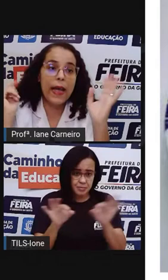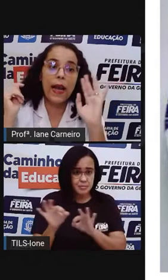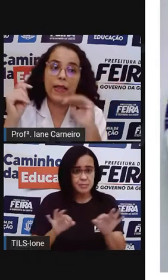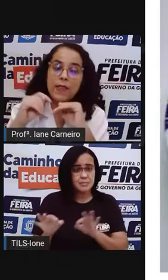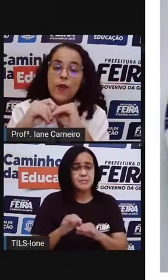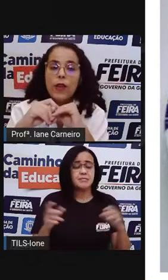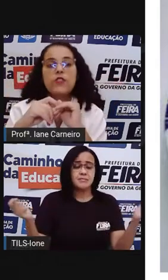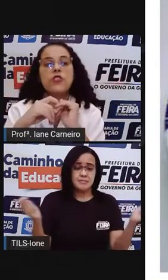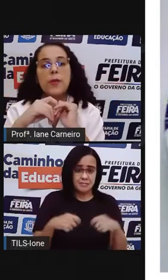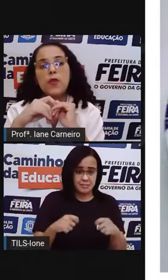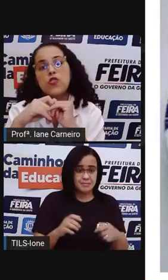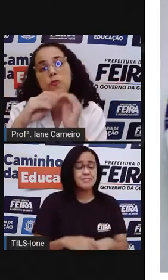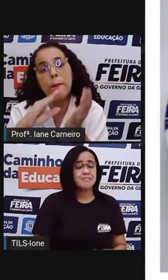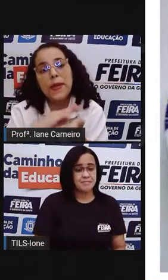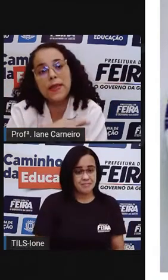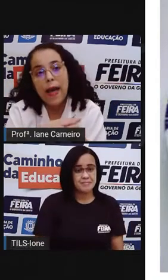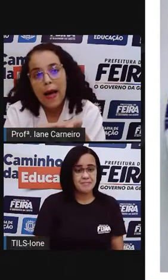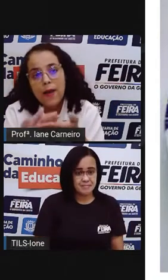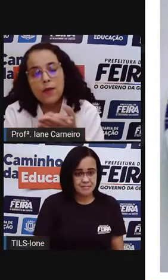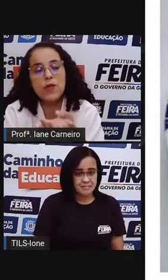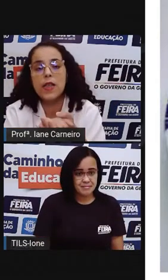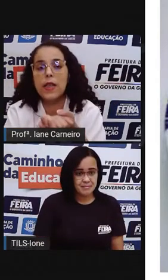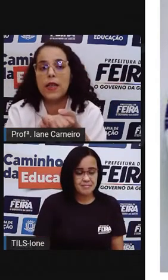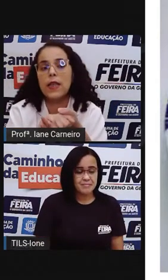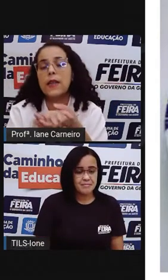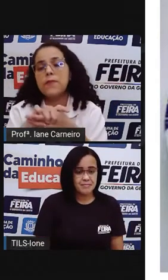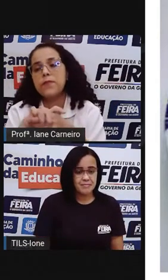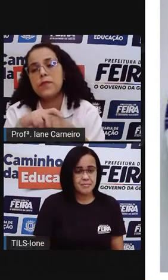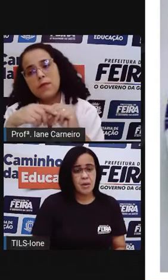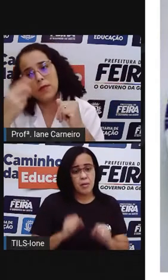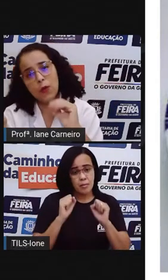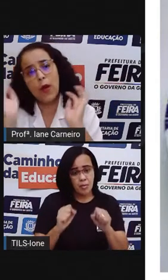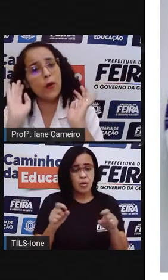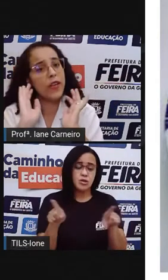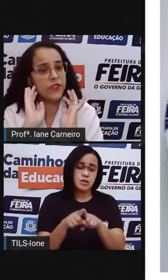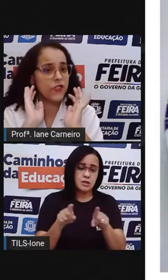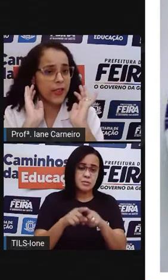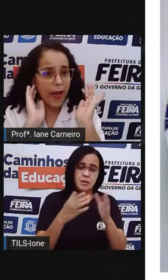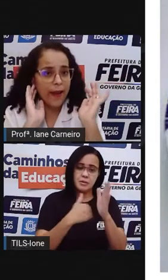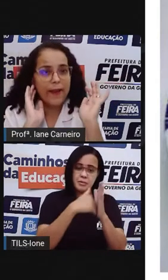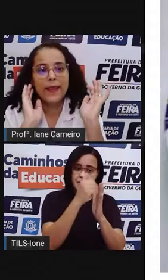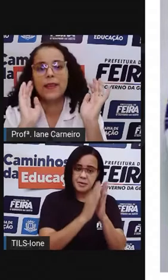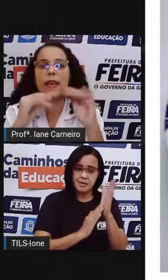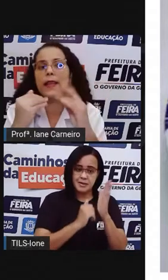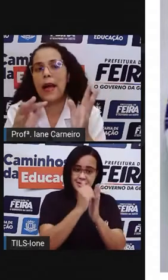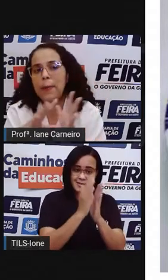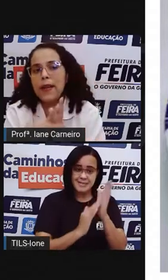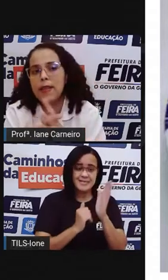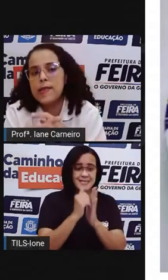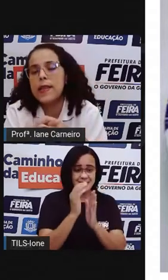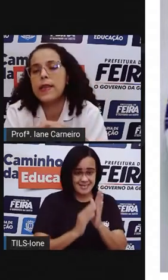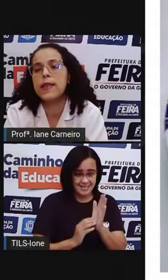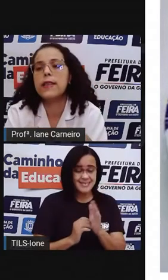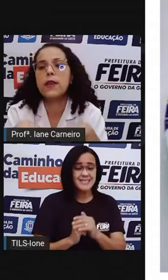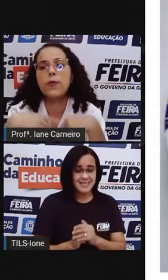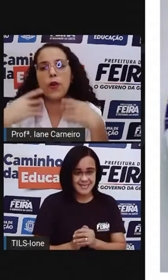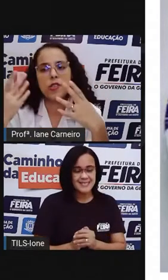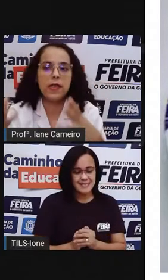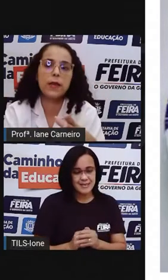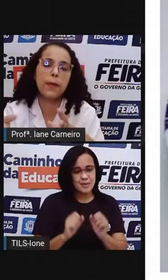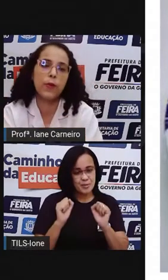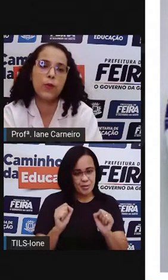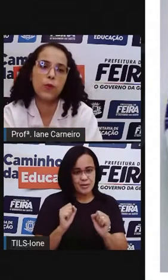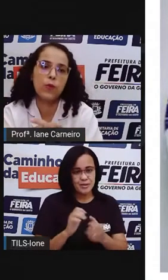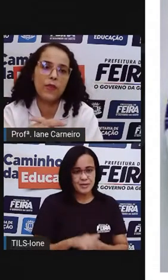Ou, né? Lá na escola, a gente também costuma pintar o CD, né? Com a cor que a gente quer. Quer dar para aquele CD, né? Então,